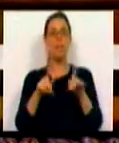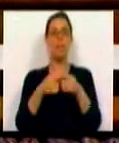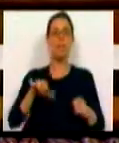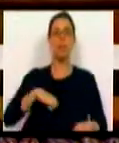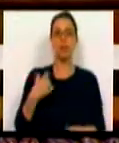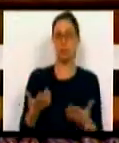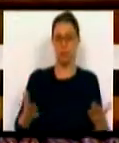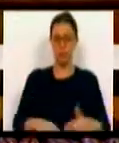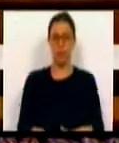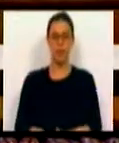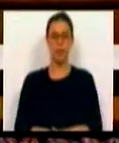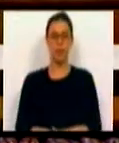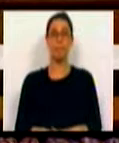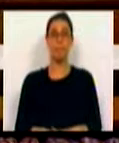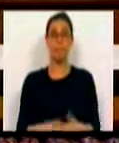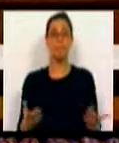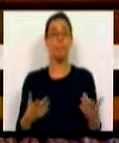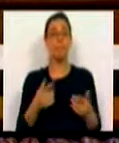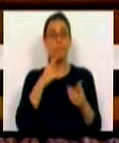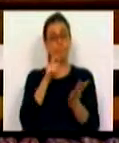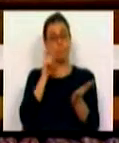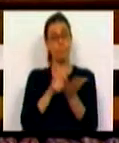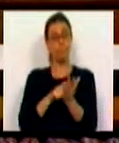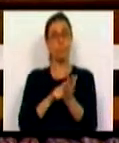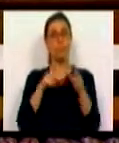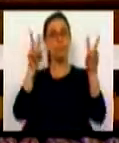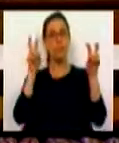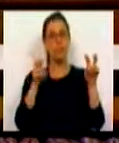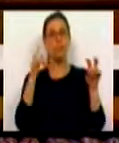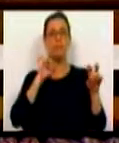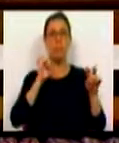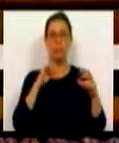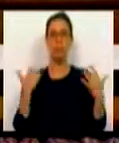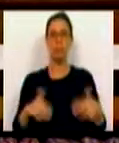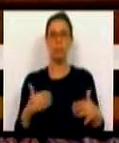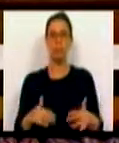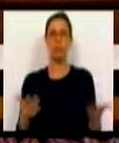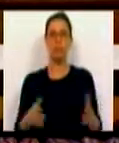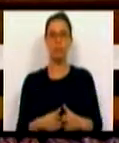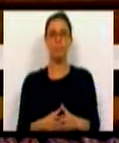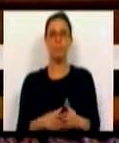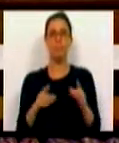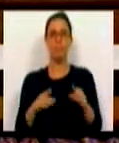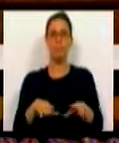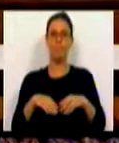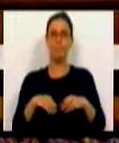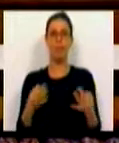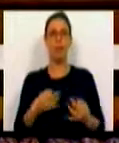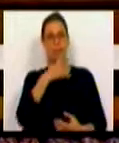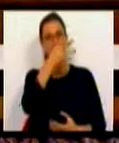Partido Ecologista aos Verdes por colocar na agenda um tema tão importante e que assume,